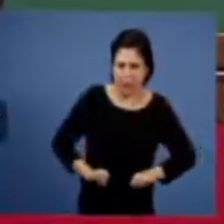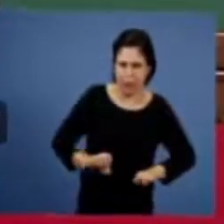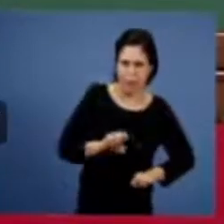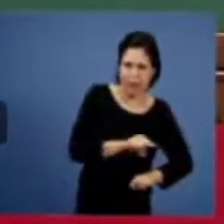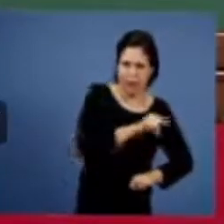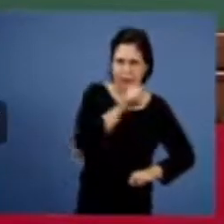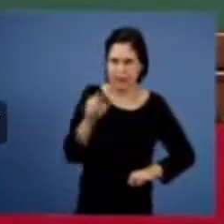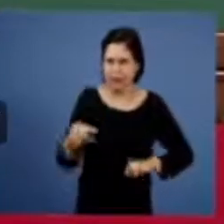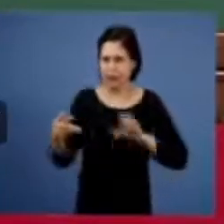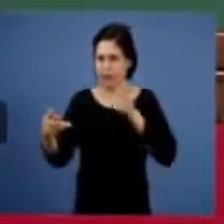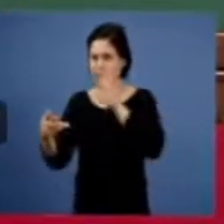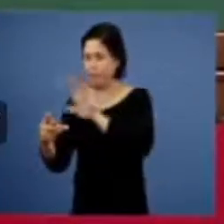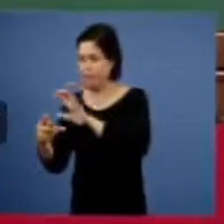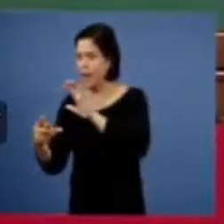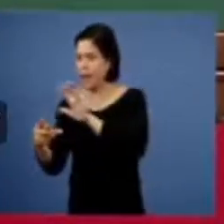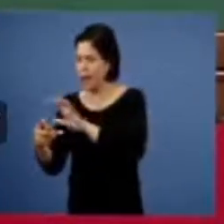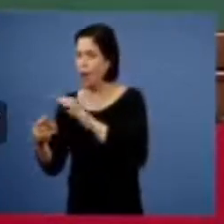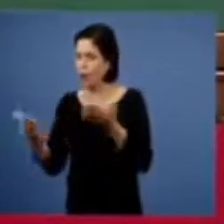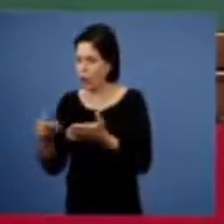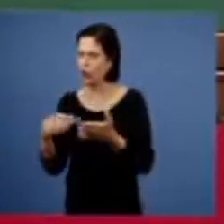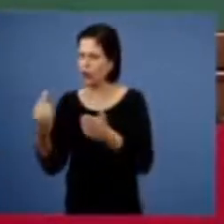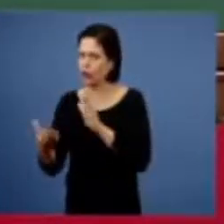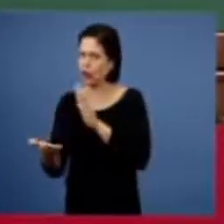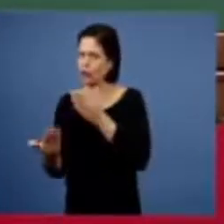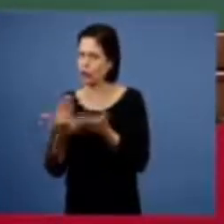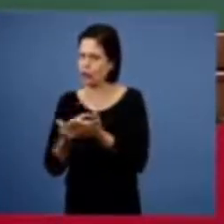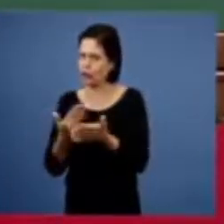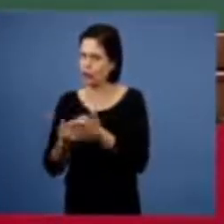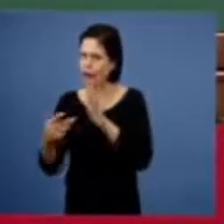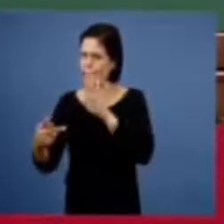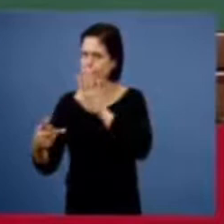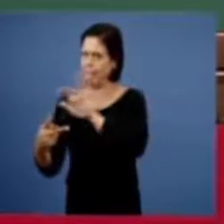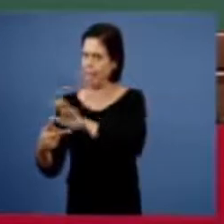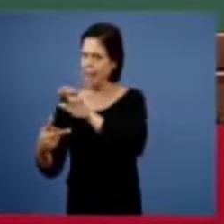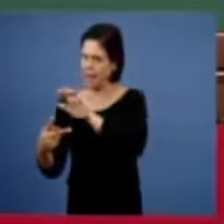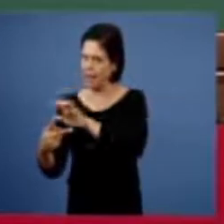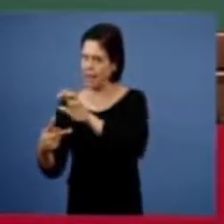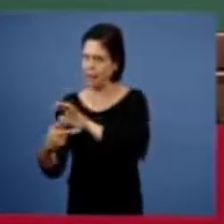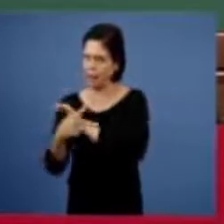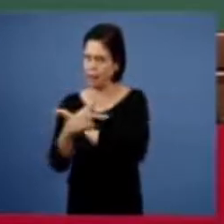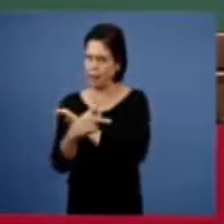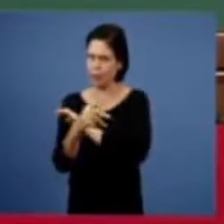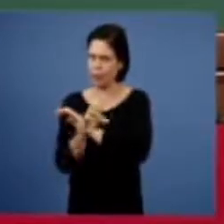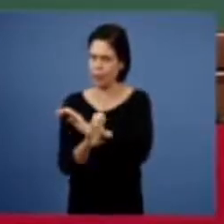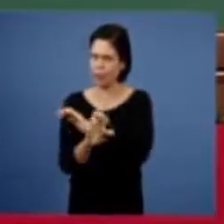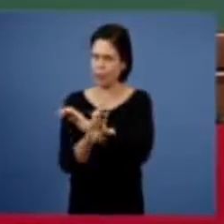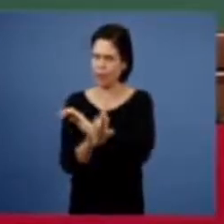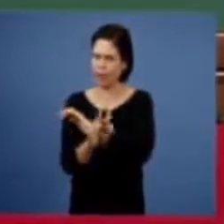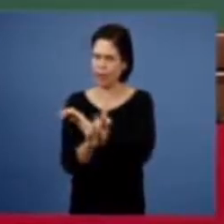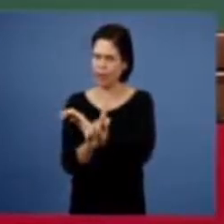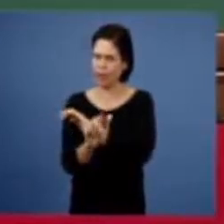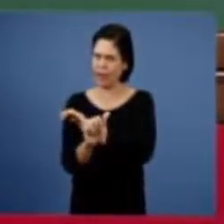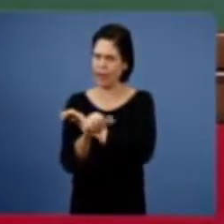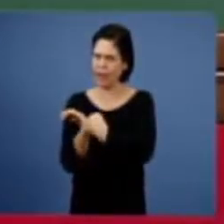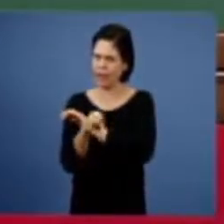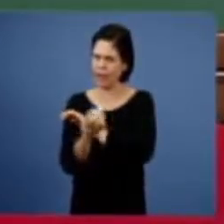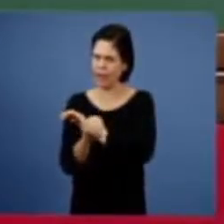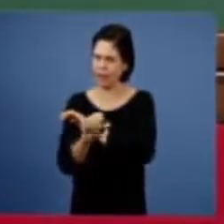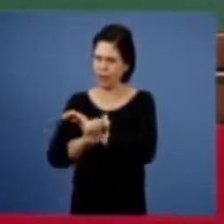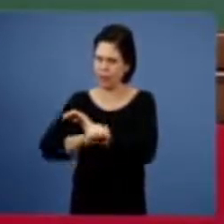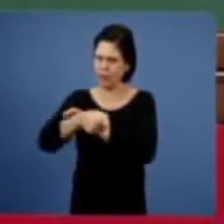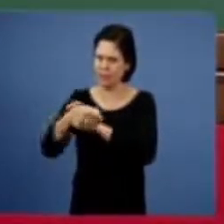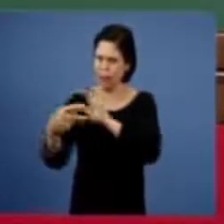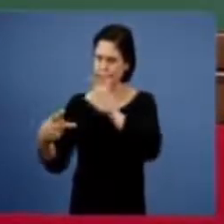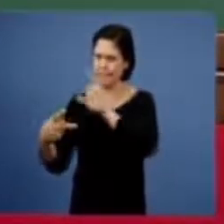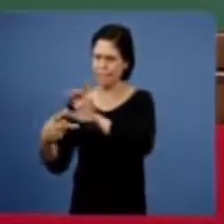vieram Pérgamo que a nossa temos hoje houve existiram aqueles